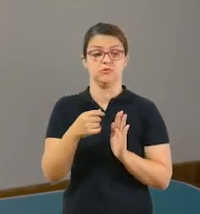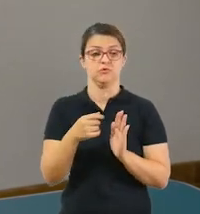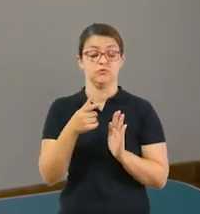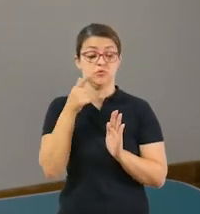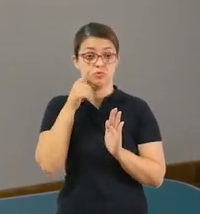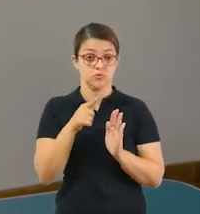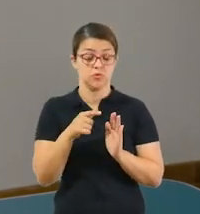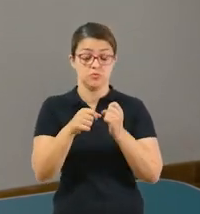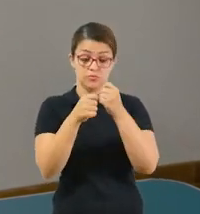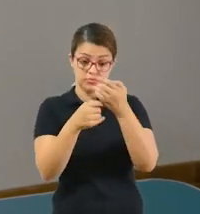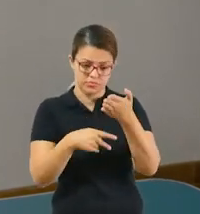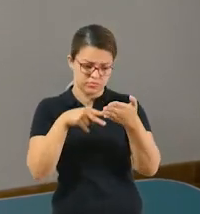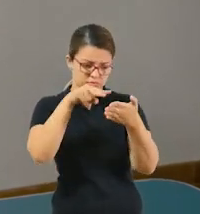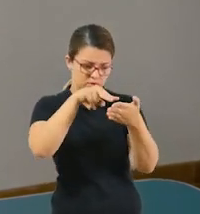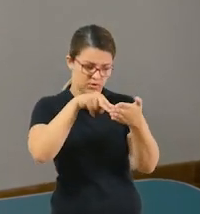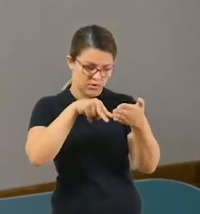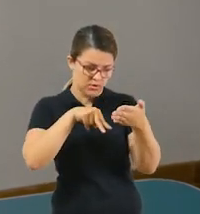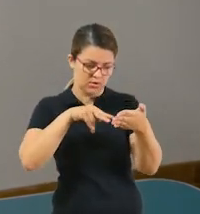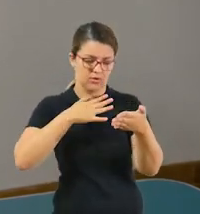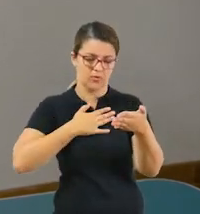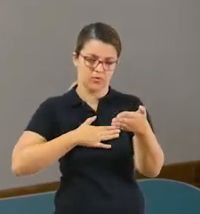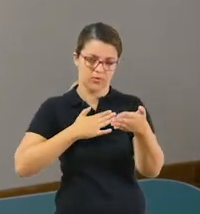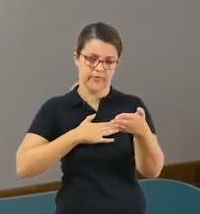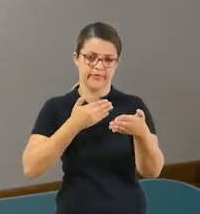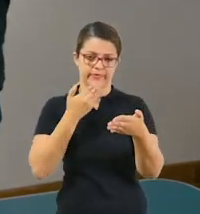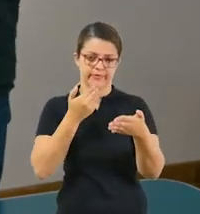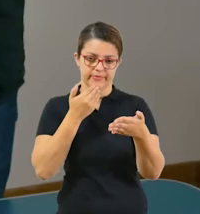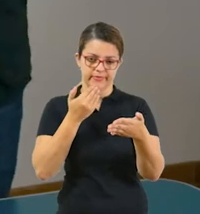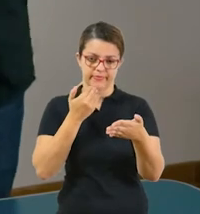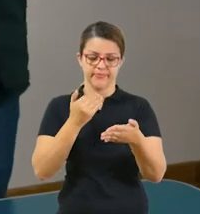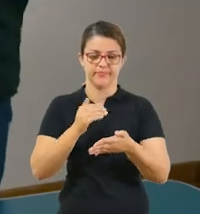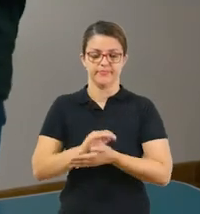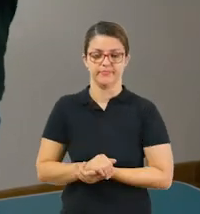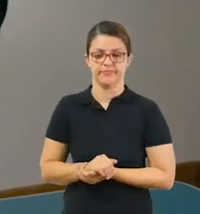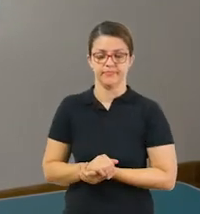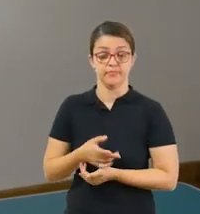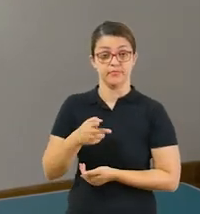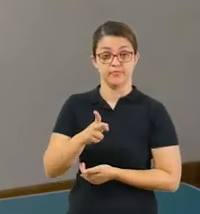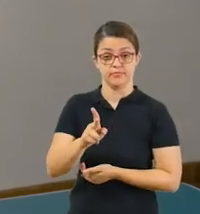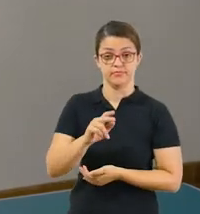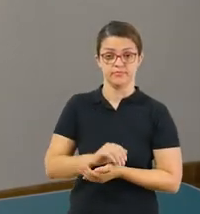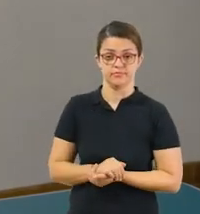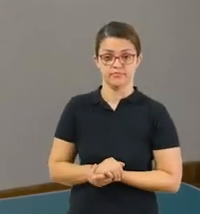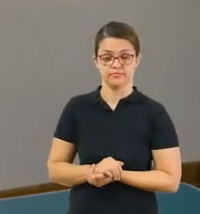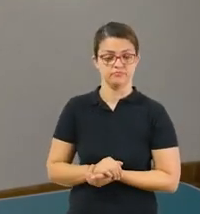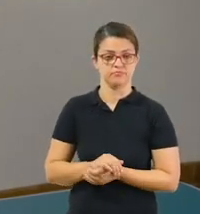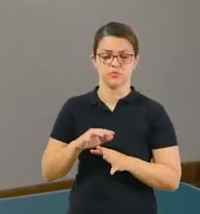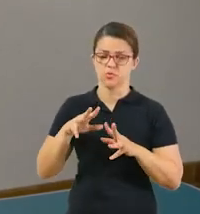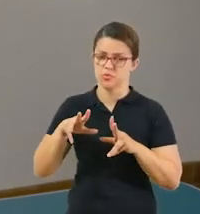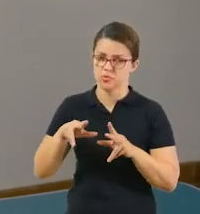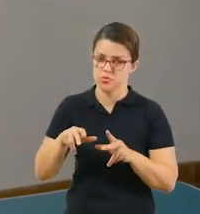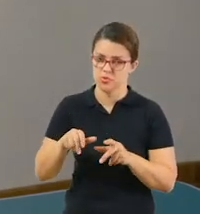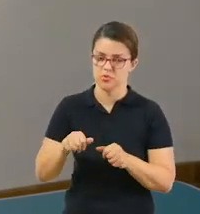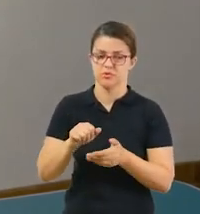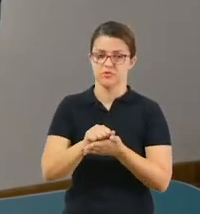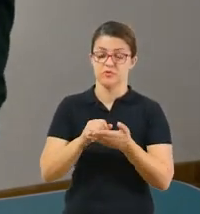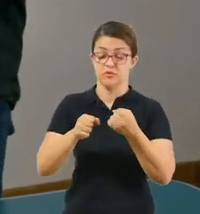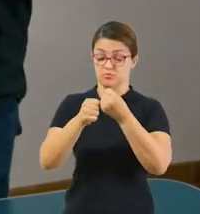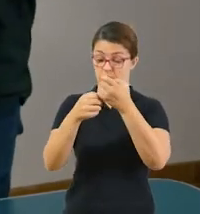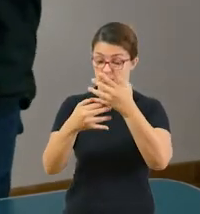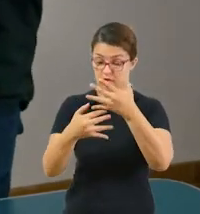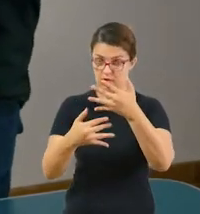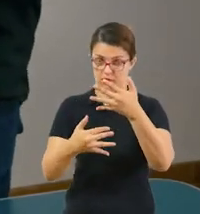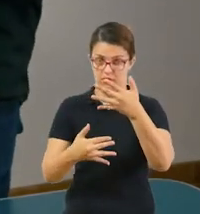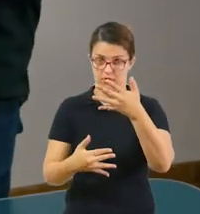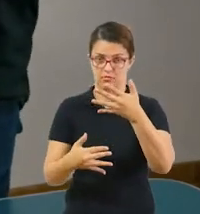calma, com atenção, que vai facilitar para vocês qualquer dúvida. Tudo bem? Continuando, ó, esses são todos os exercícios que